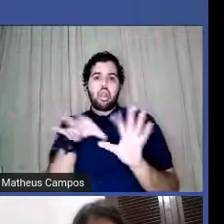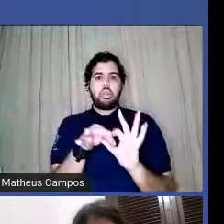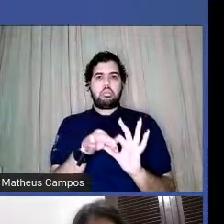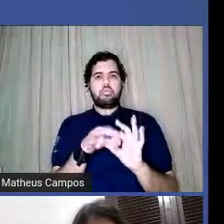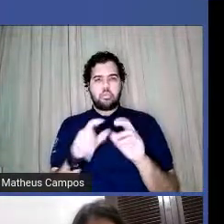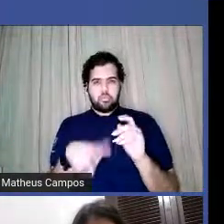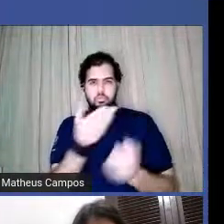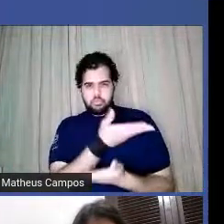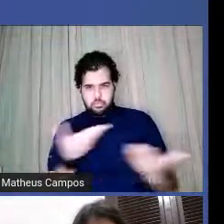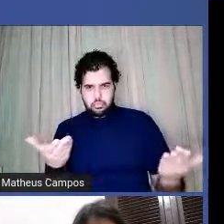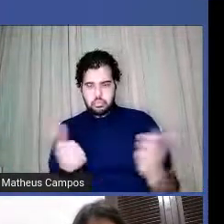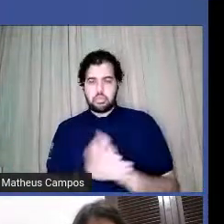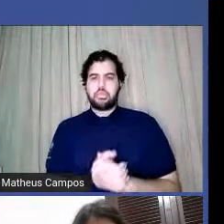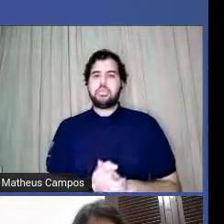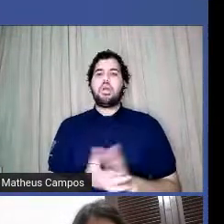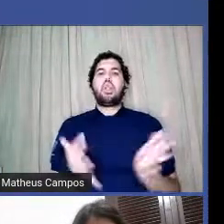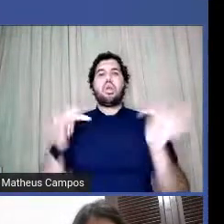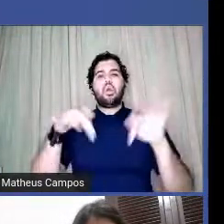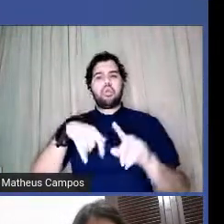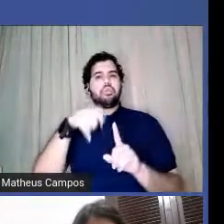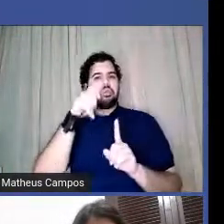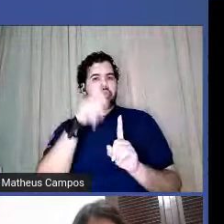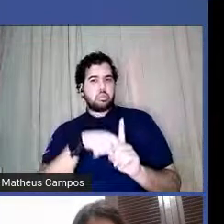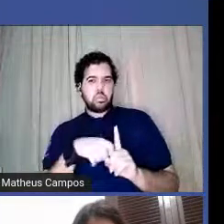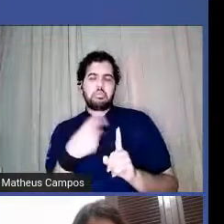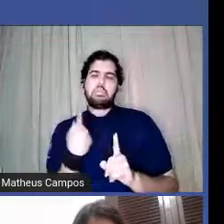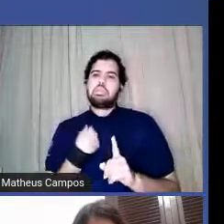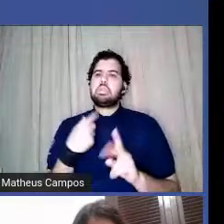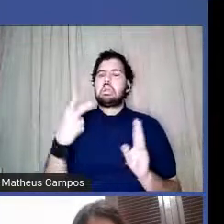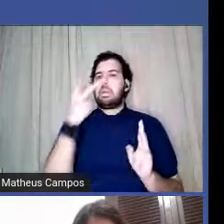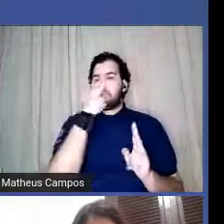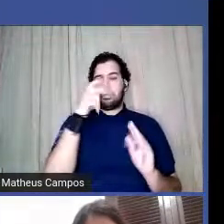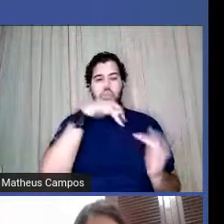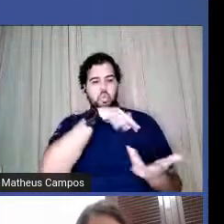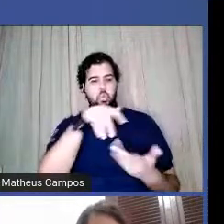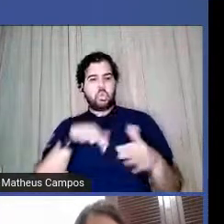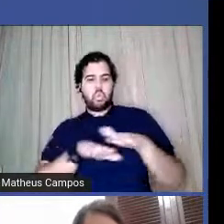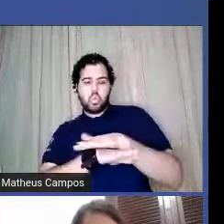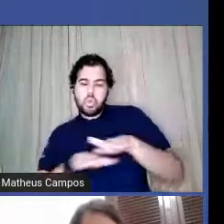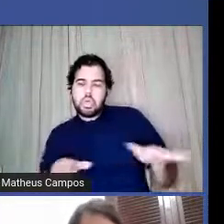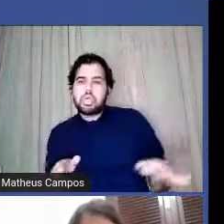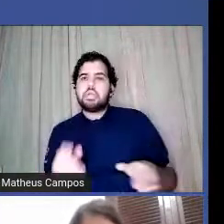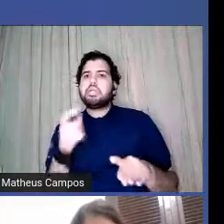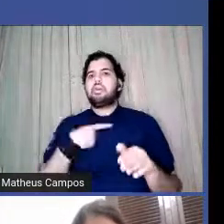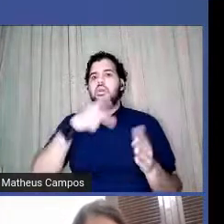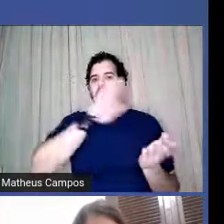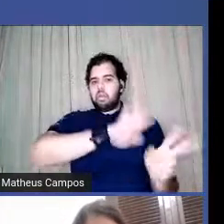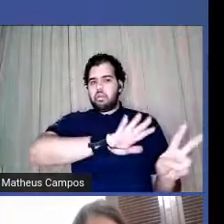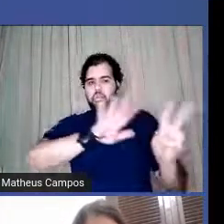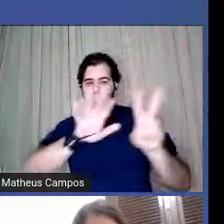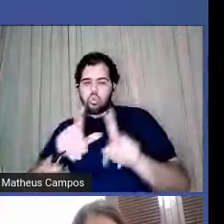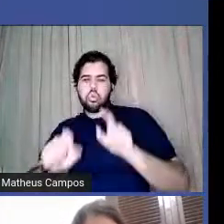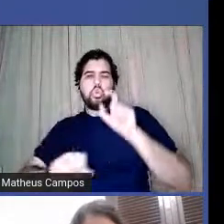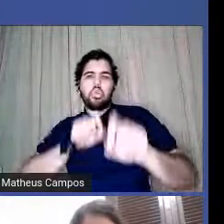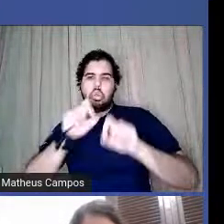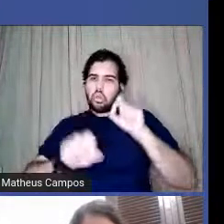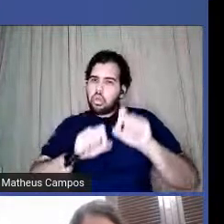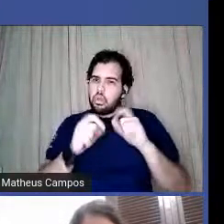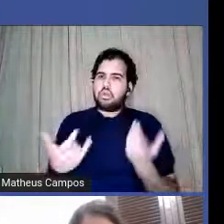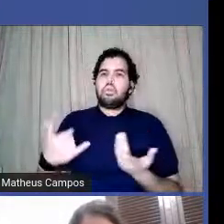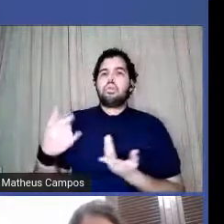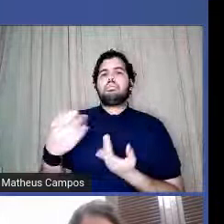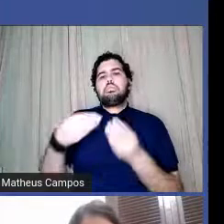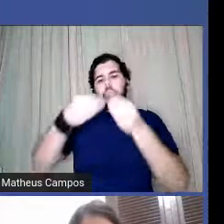fim de mês é mermim que está vendo o mundo se acabando a derradeira semana é temperada a bife do oião enquanto